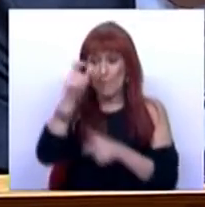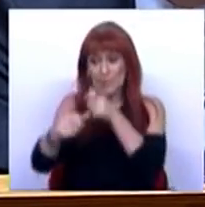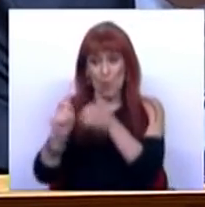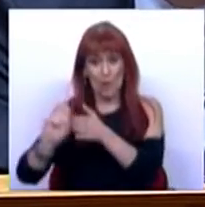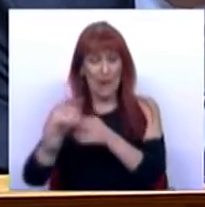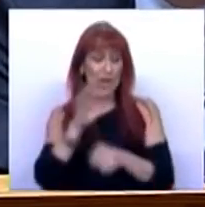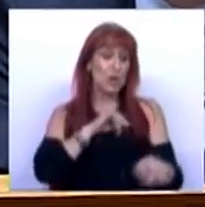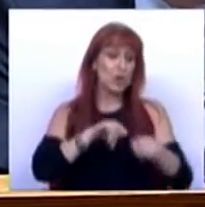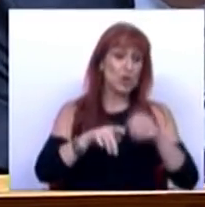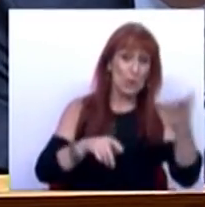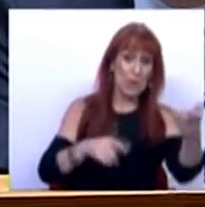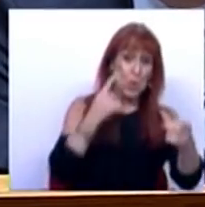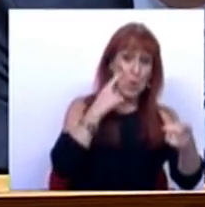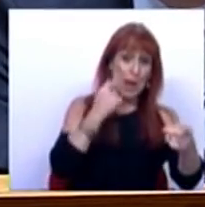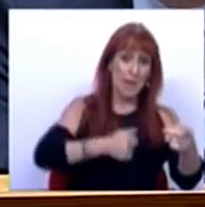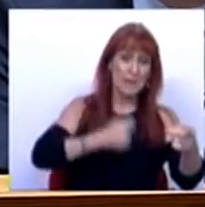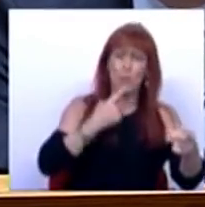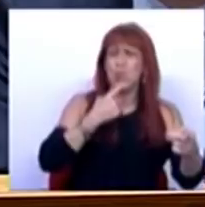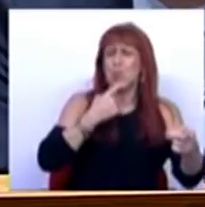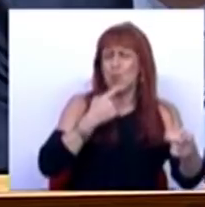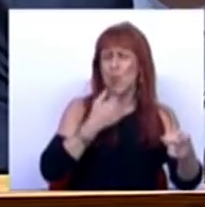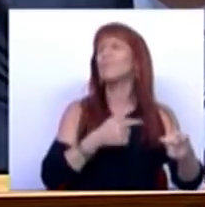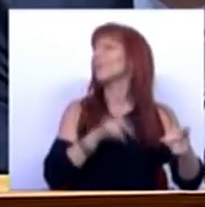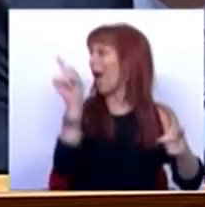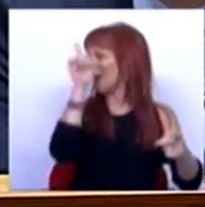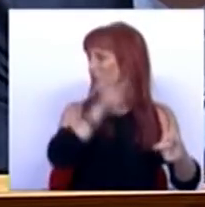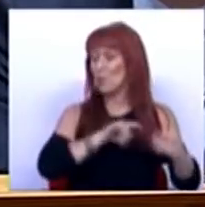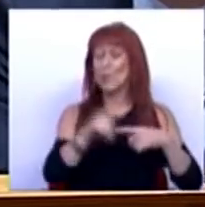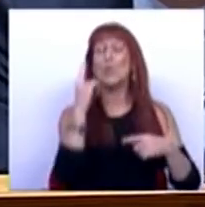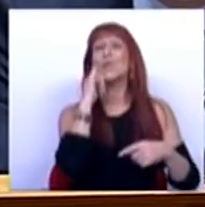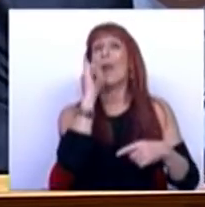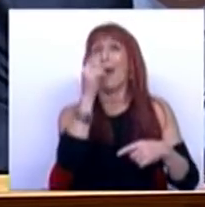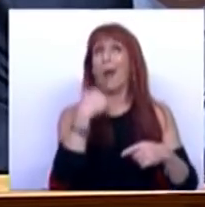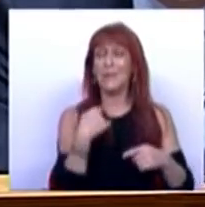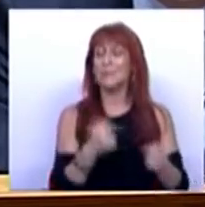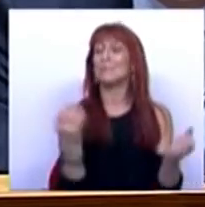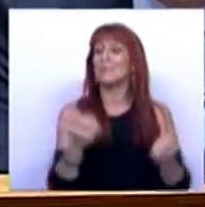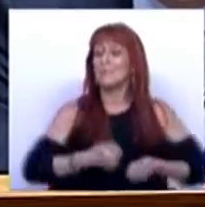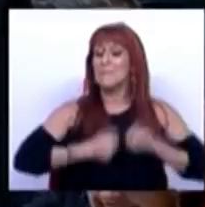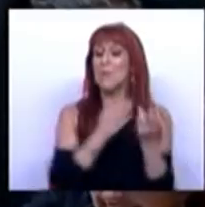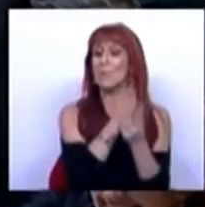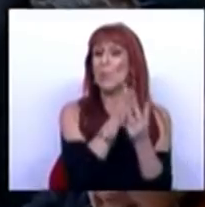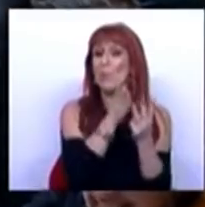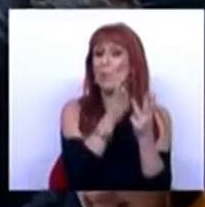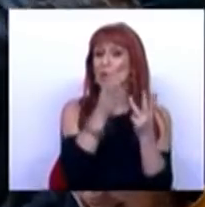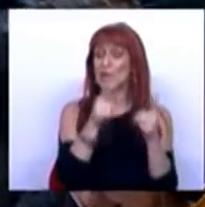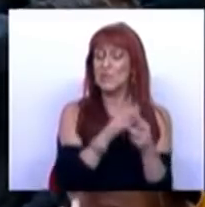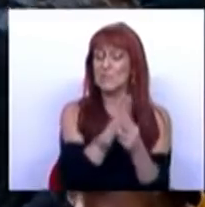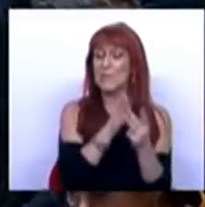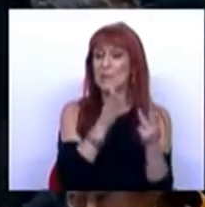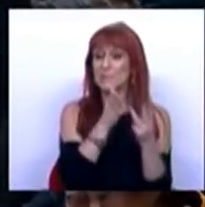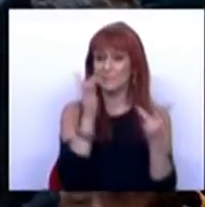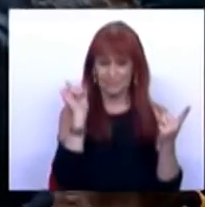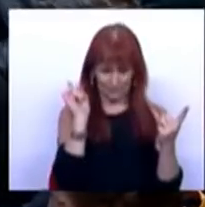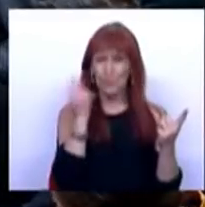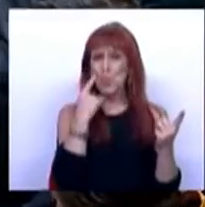e o Sr. Deputado conhece de múltiplas... não, o Sr. Deputado conhece seguramente de três vias, de três vias.